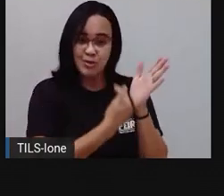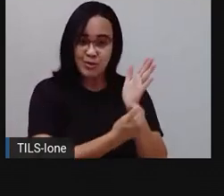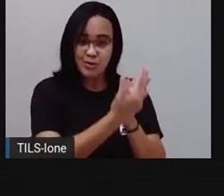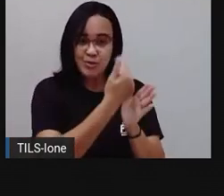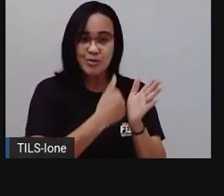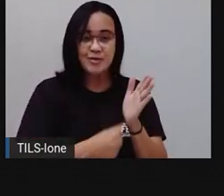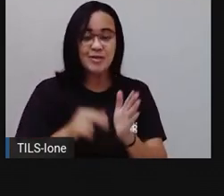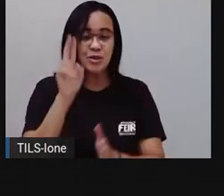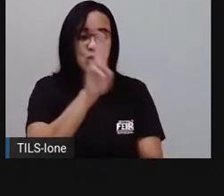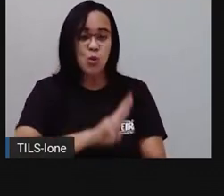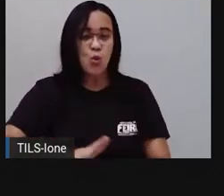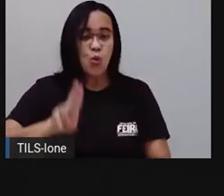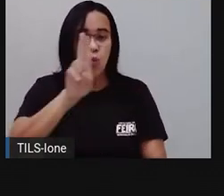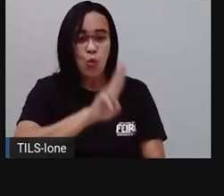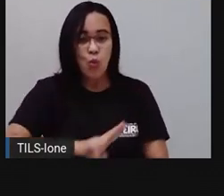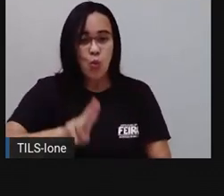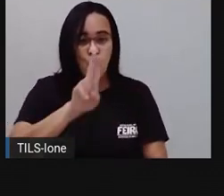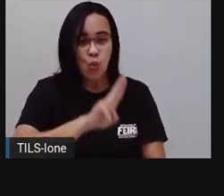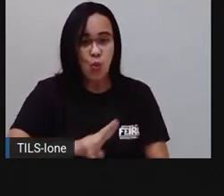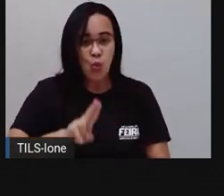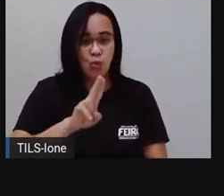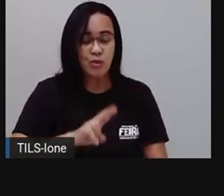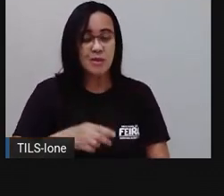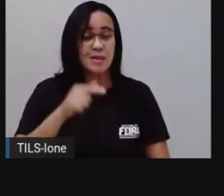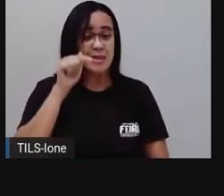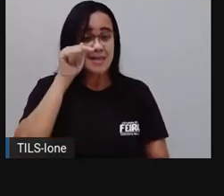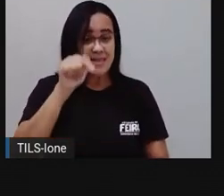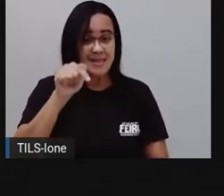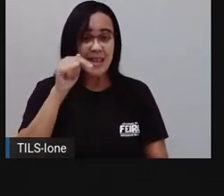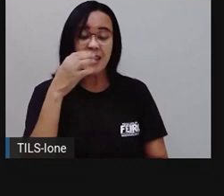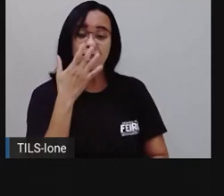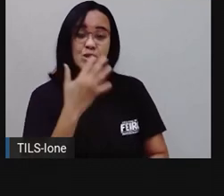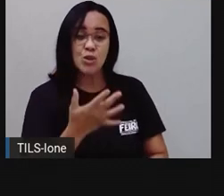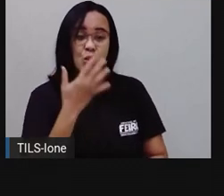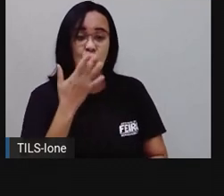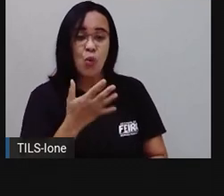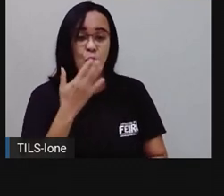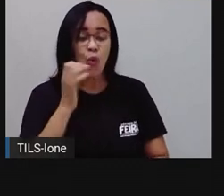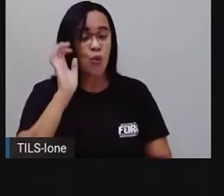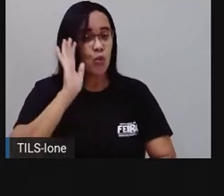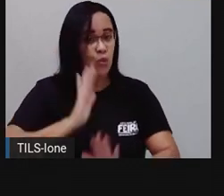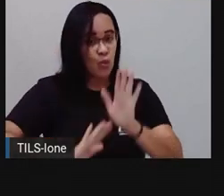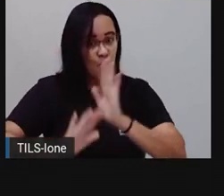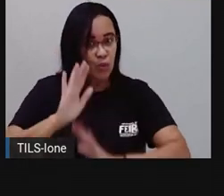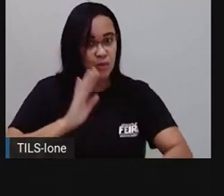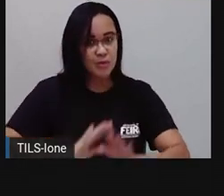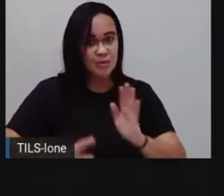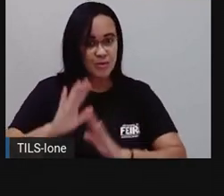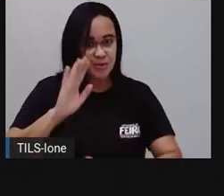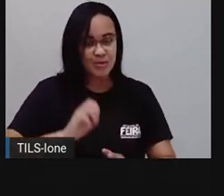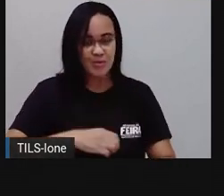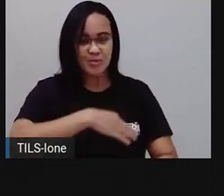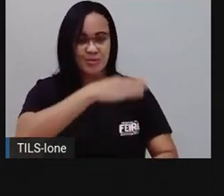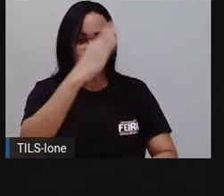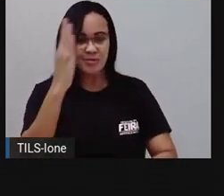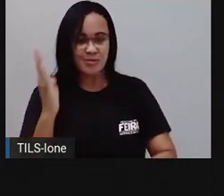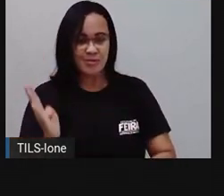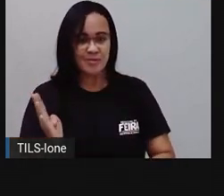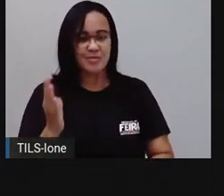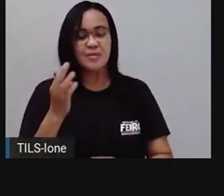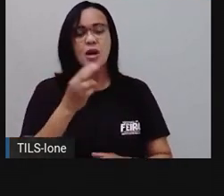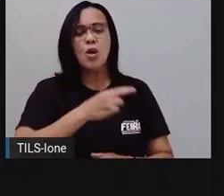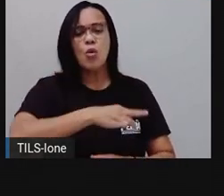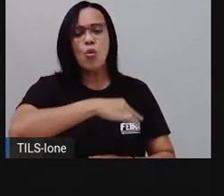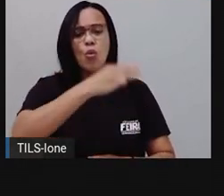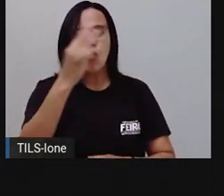Usa as suas sete cores, que com cuidado reparte. E